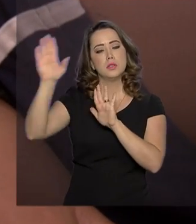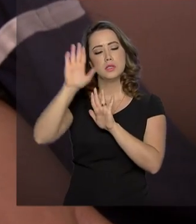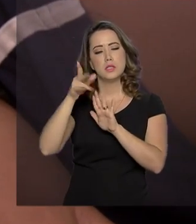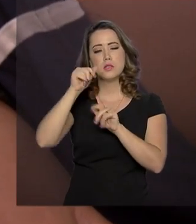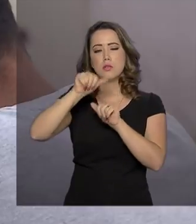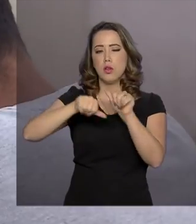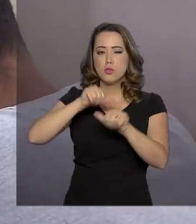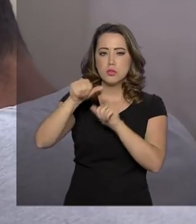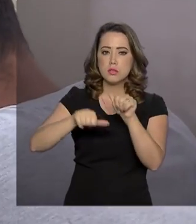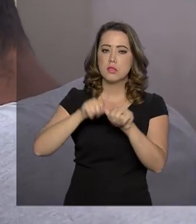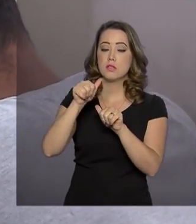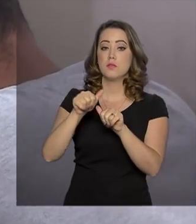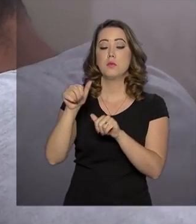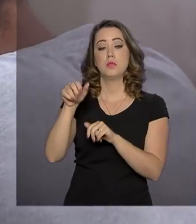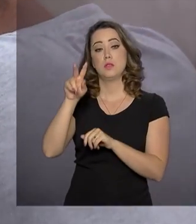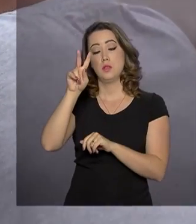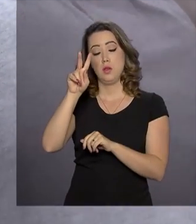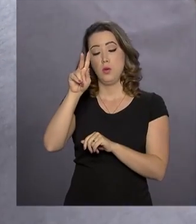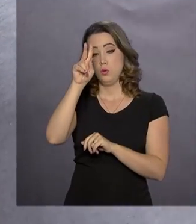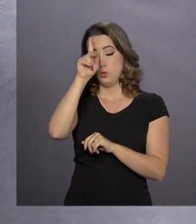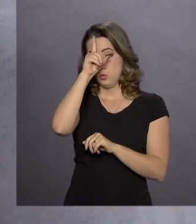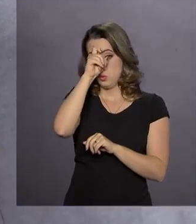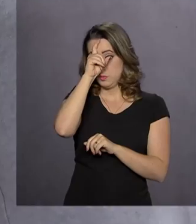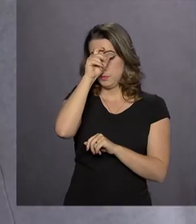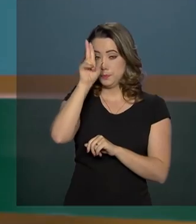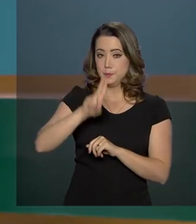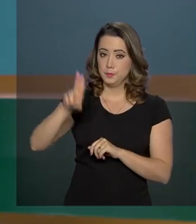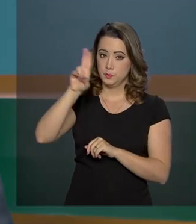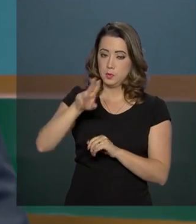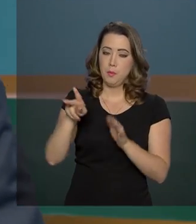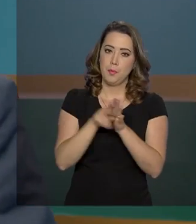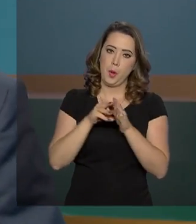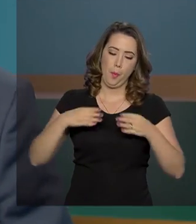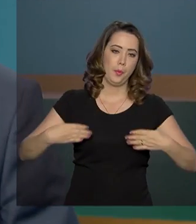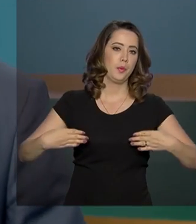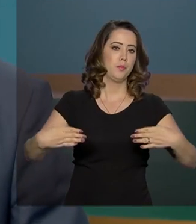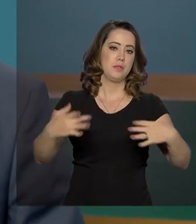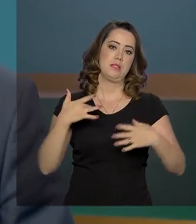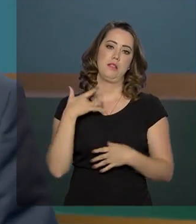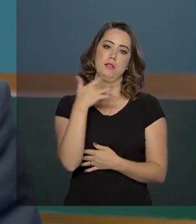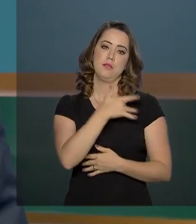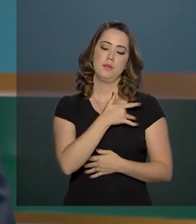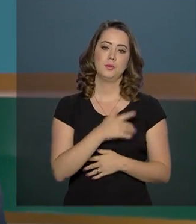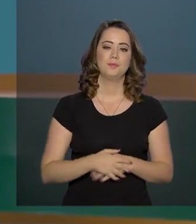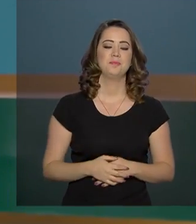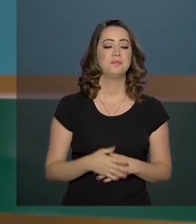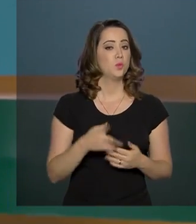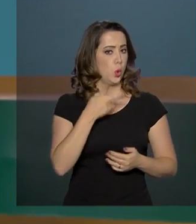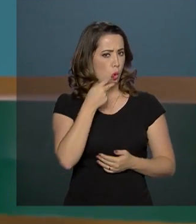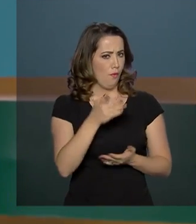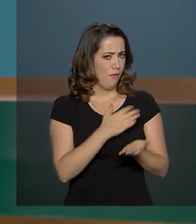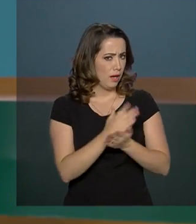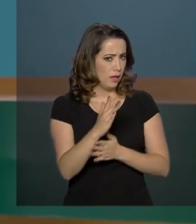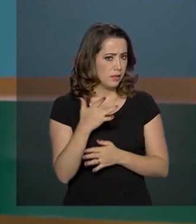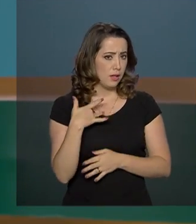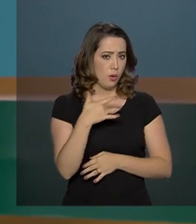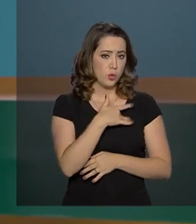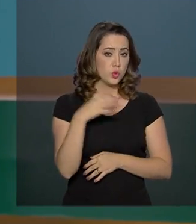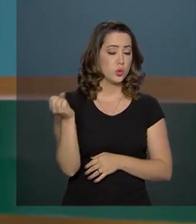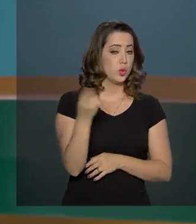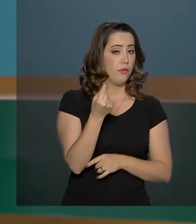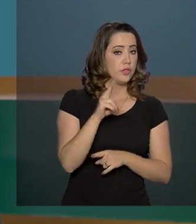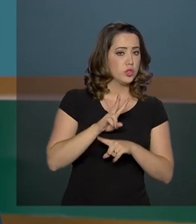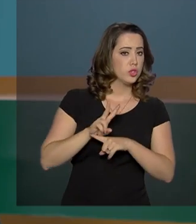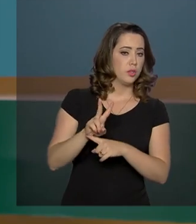Universitários do Ministério da Saúde. Ainda sobre saúde, uma nova linha de crédito para ajudar entidades